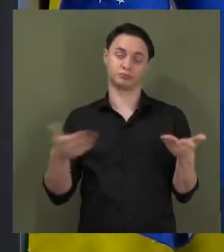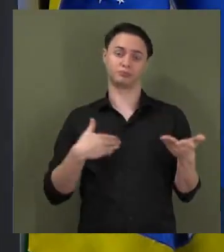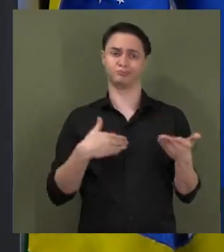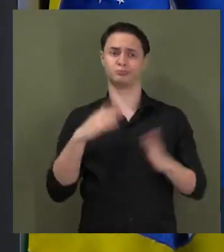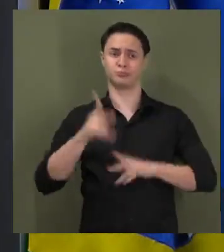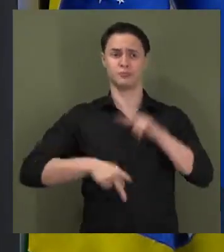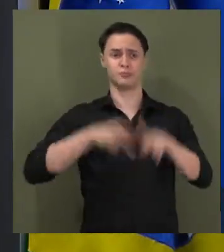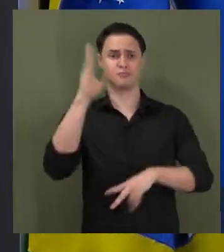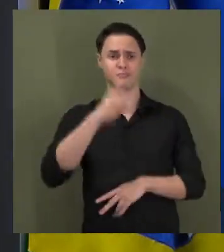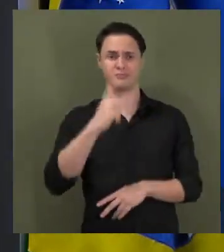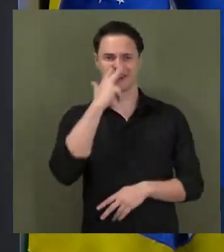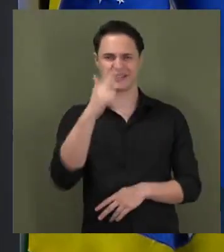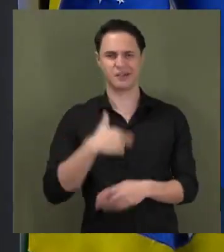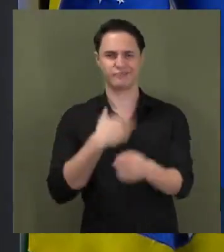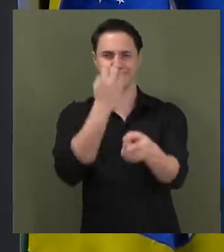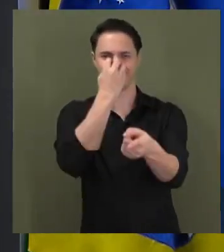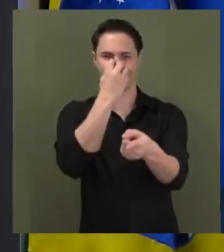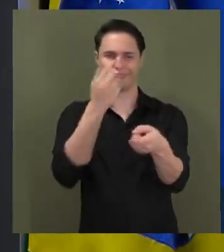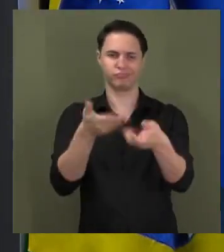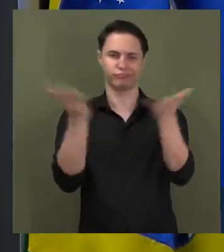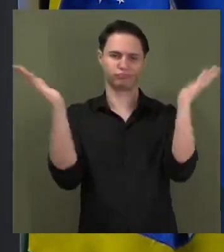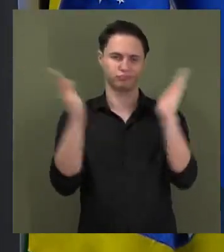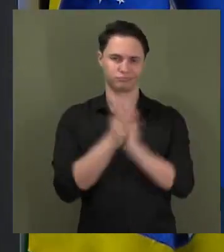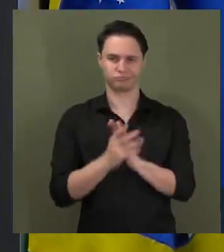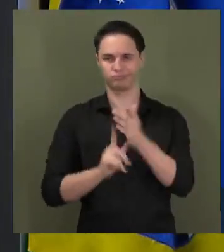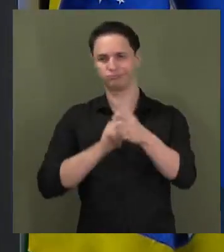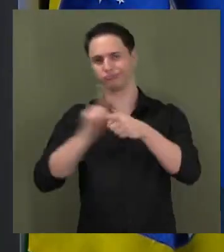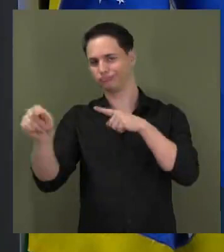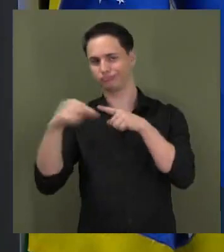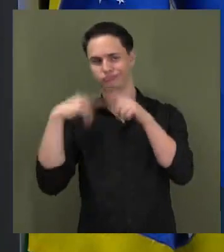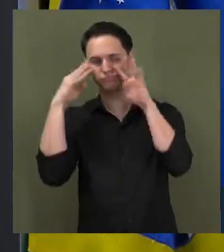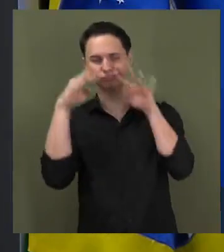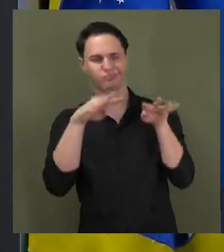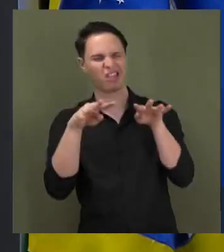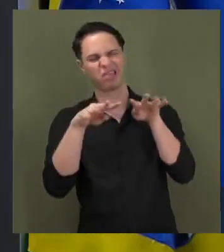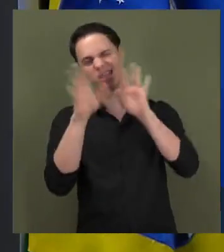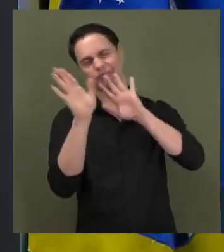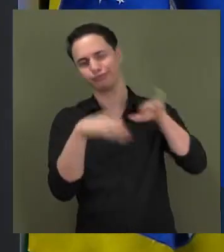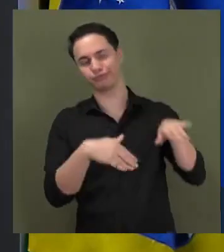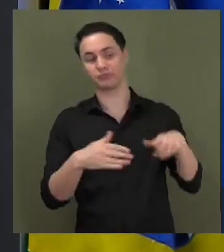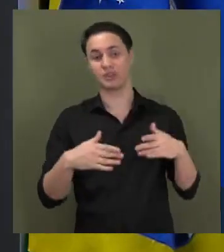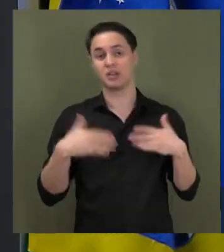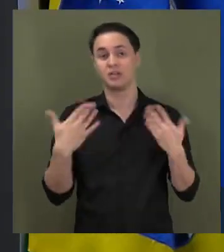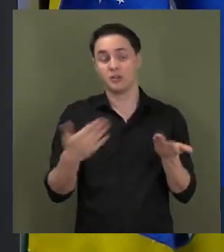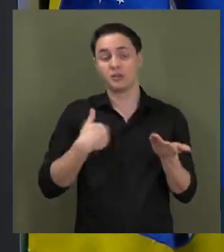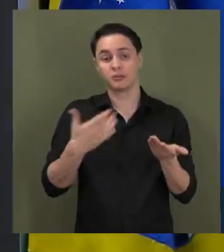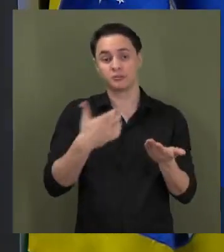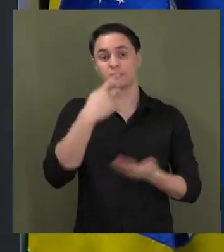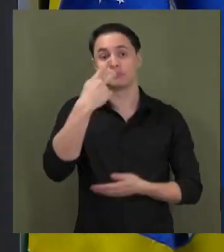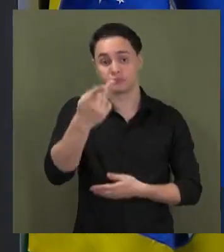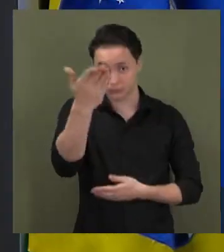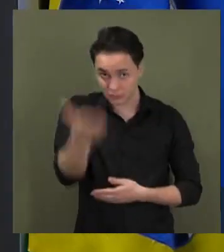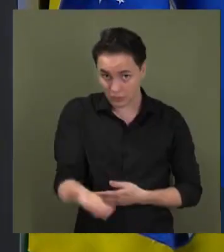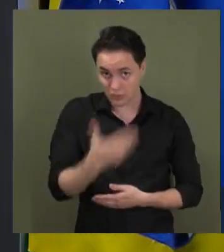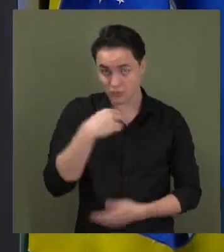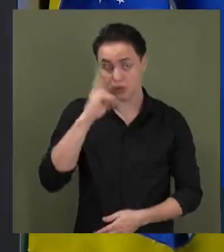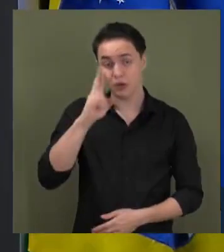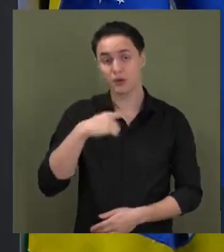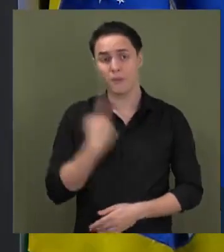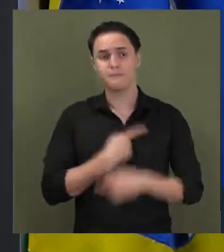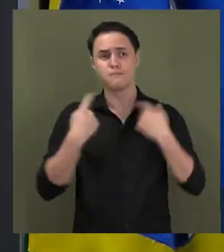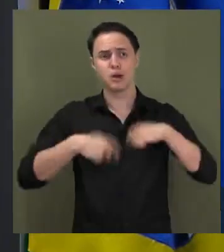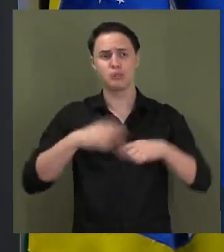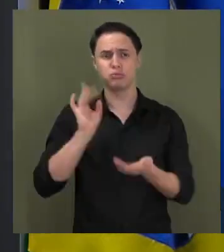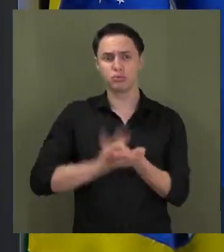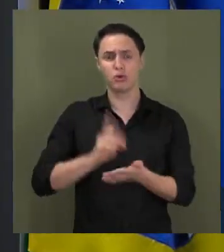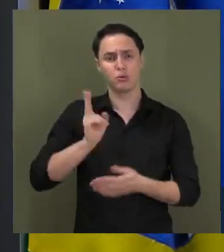que era um circo que estava acontecendo e saiu. Mas eu quero dizer para o senhor, a gente precisa efetivamente ir